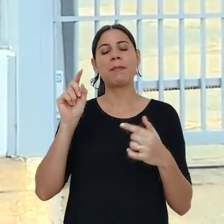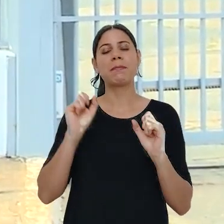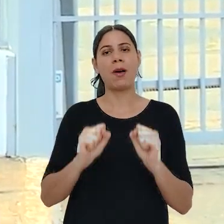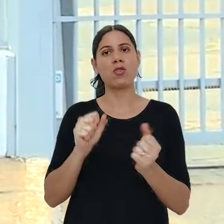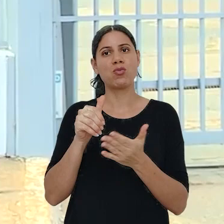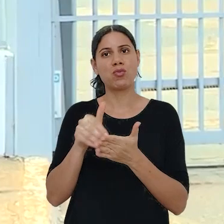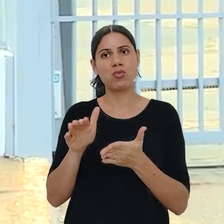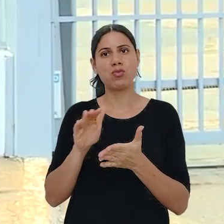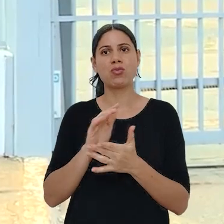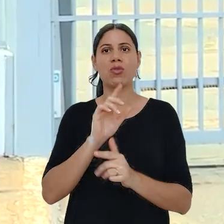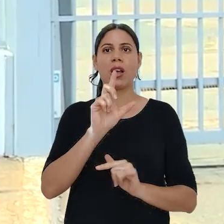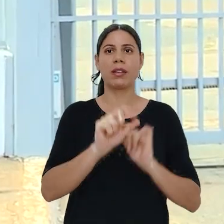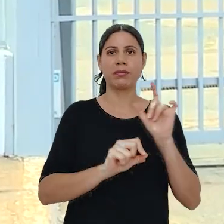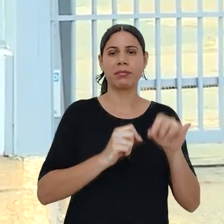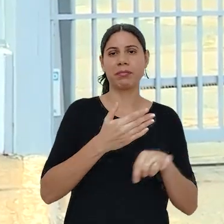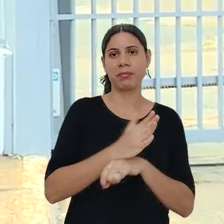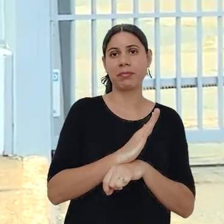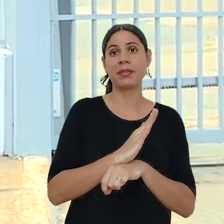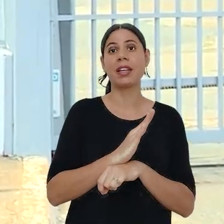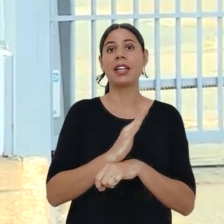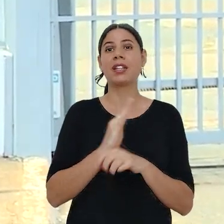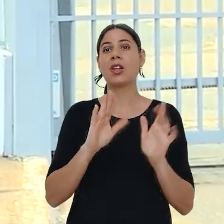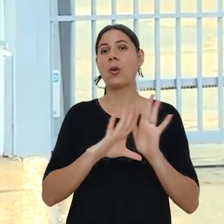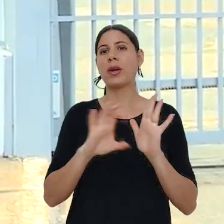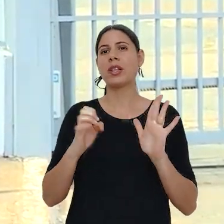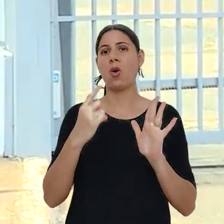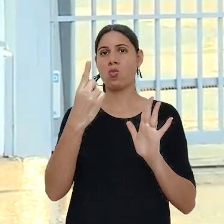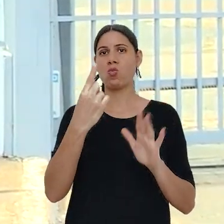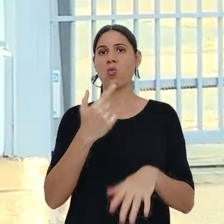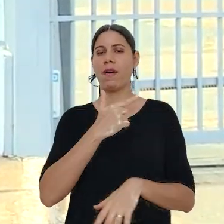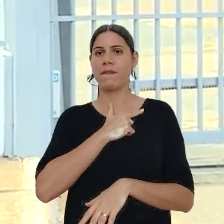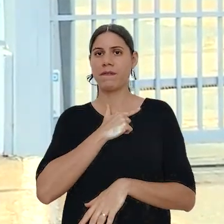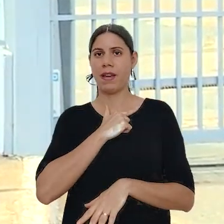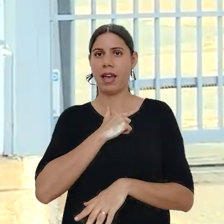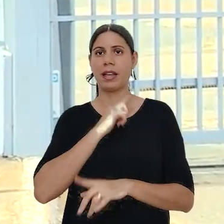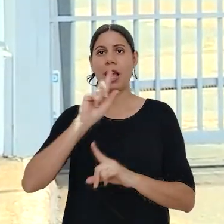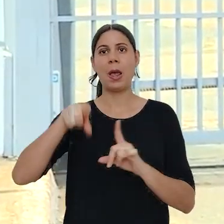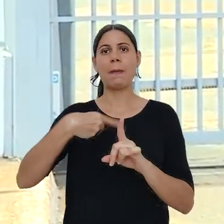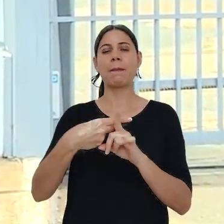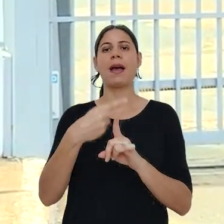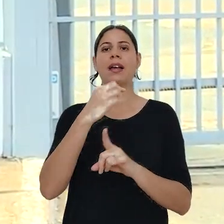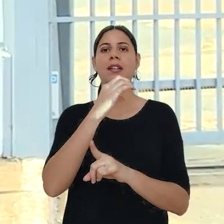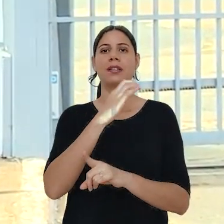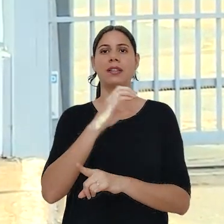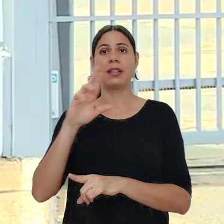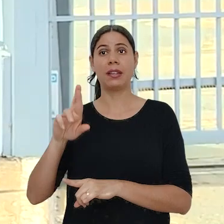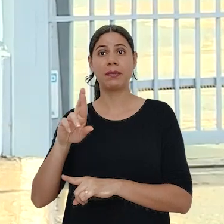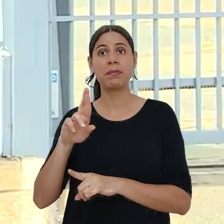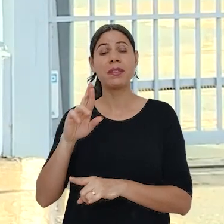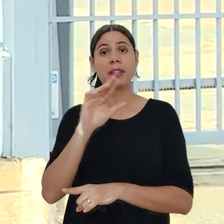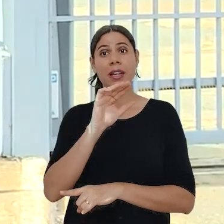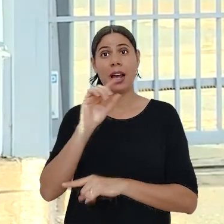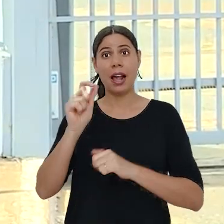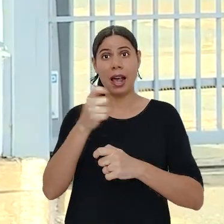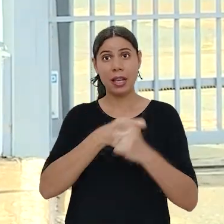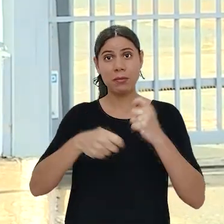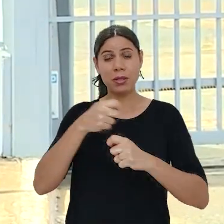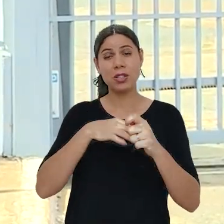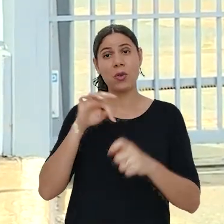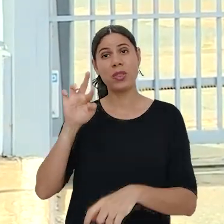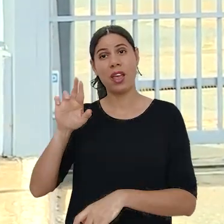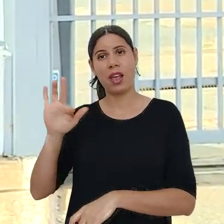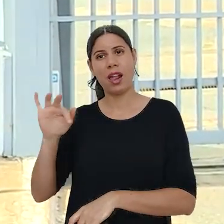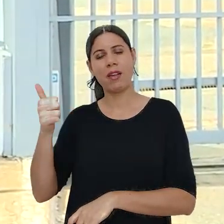classificatório. Embora a previsão do edital seja de apenas uma vaga mais cadastro de reserva, a administração do